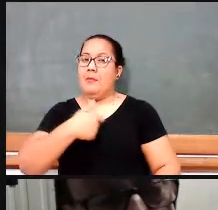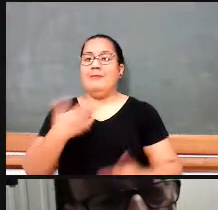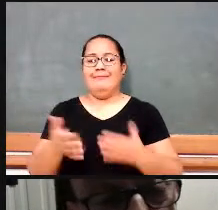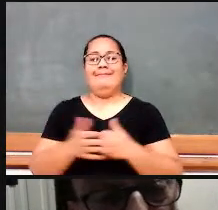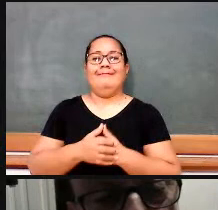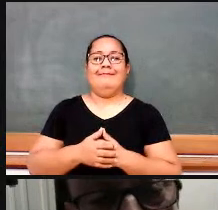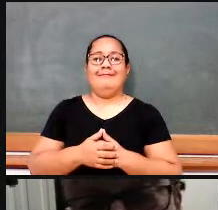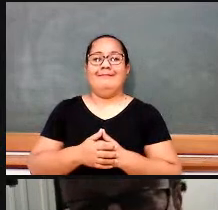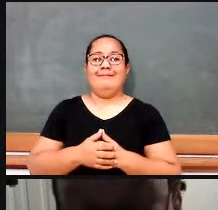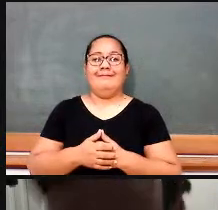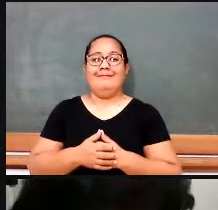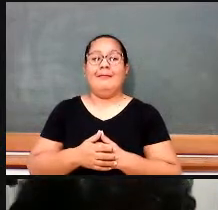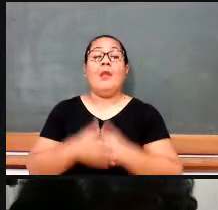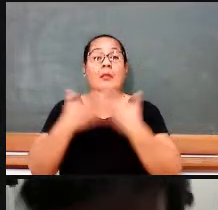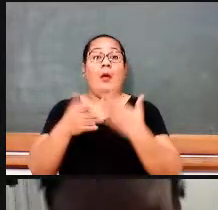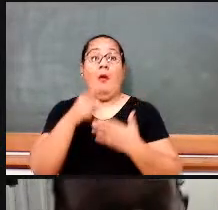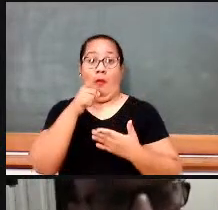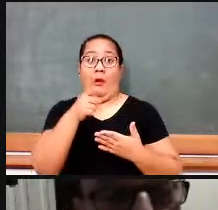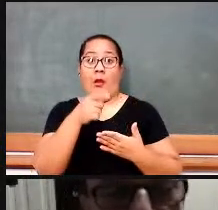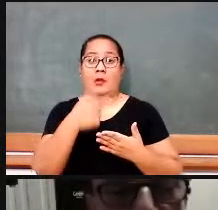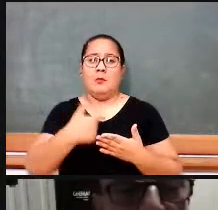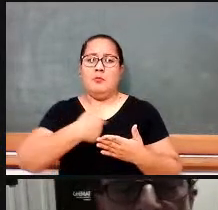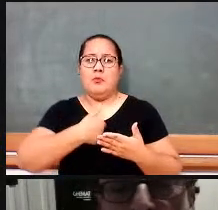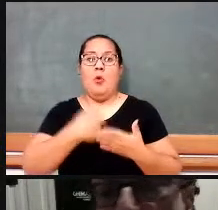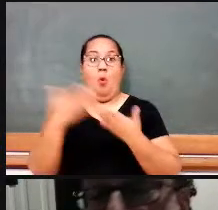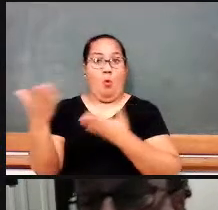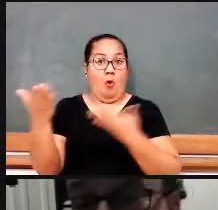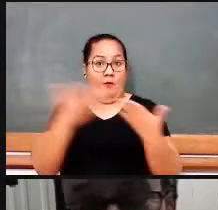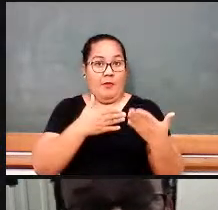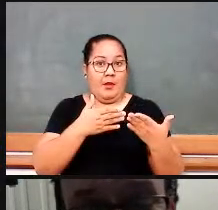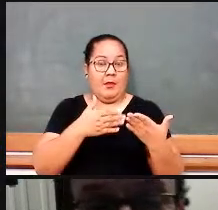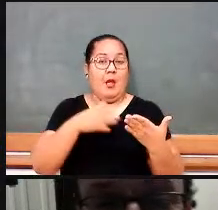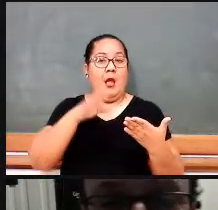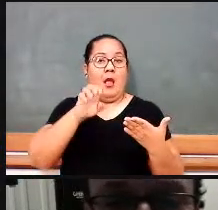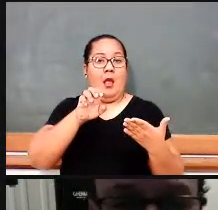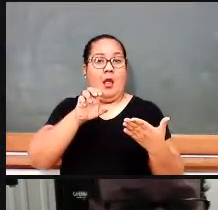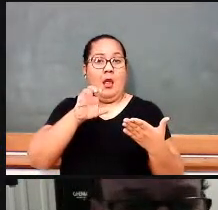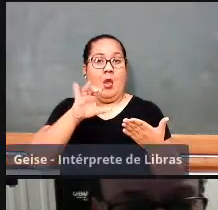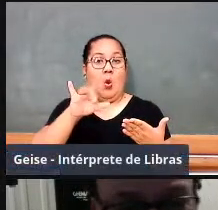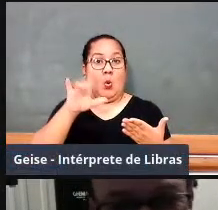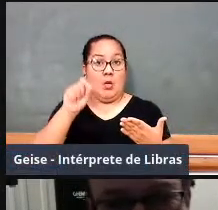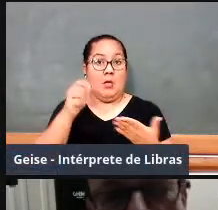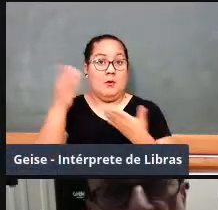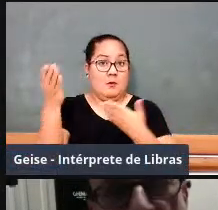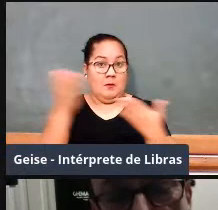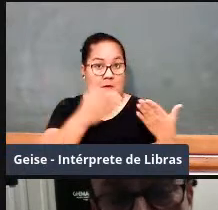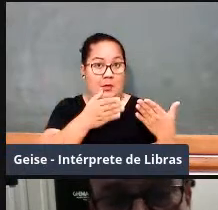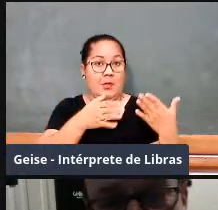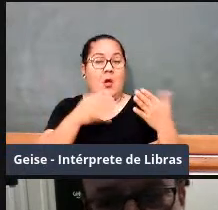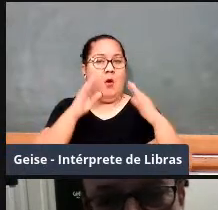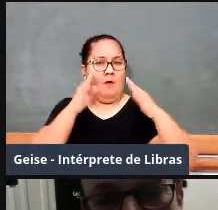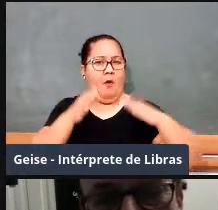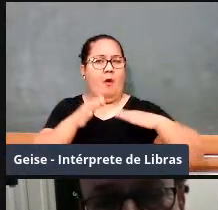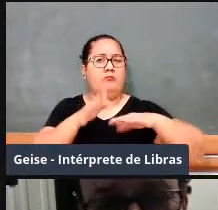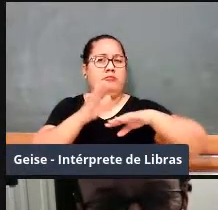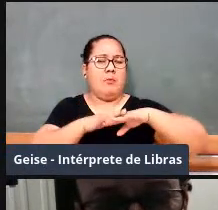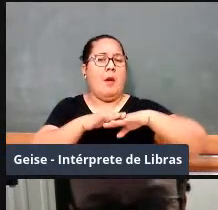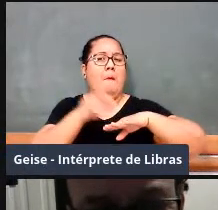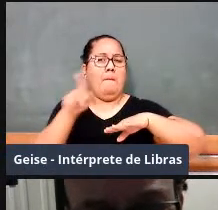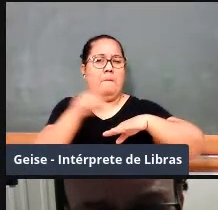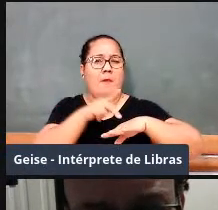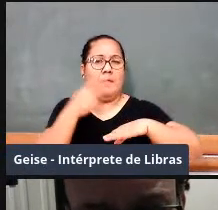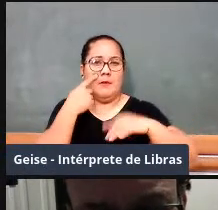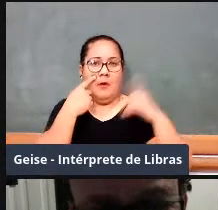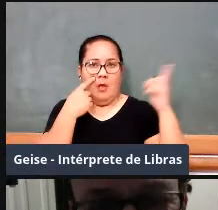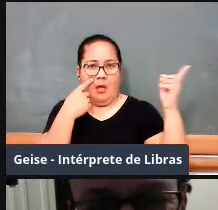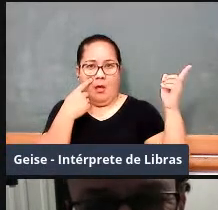matemática e que é diretor do Colégio Pedro II no Rio de Janeiro. Aí tem uma foto do